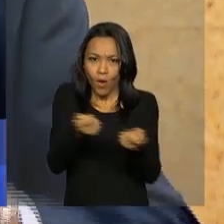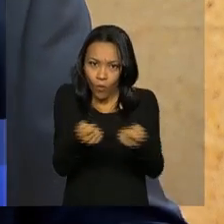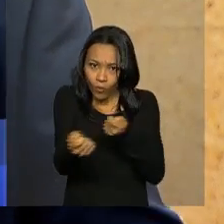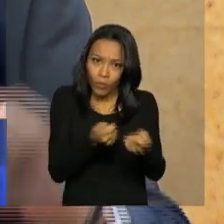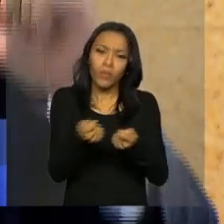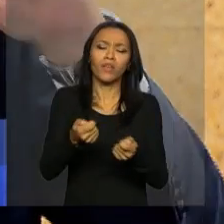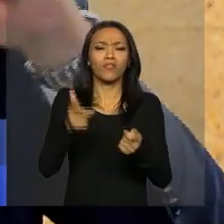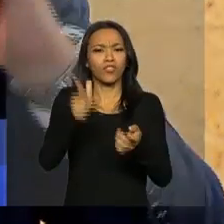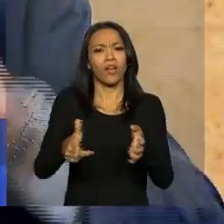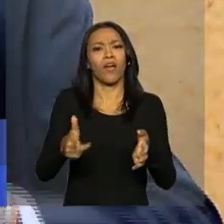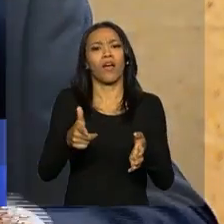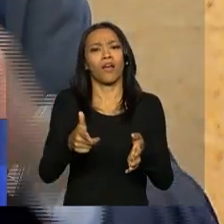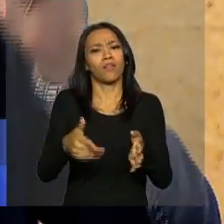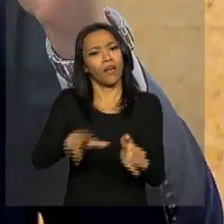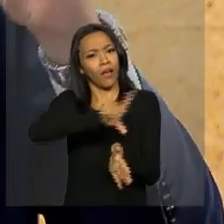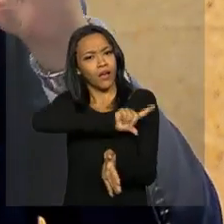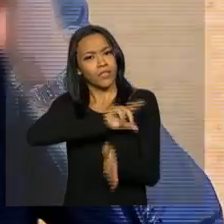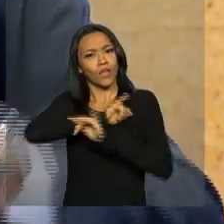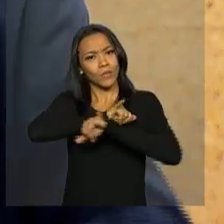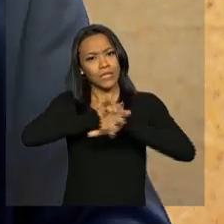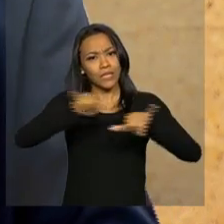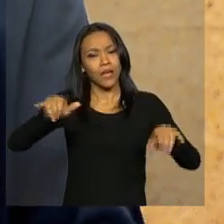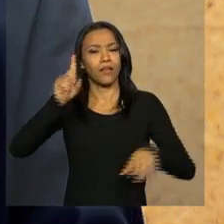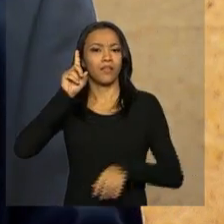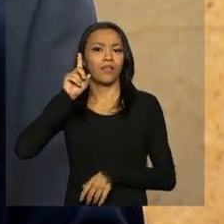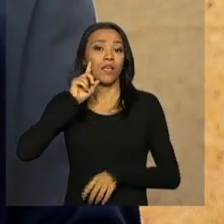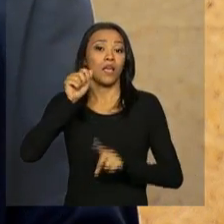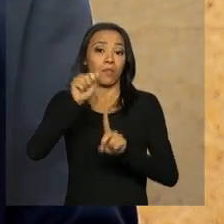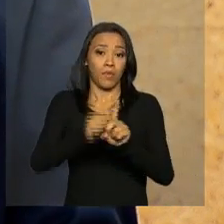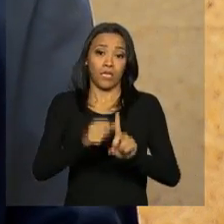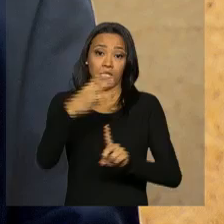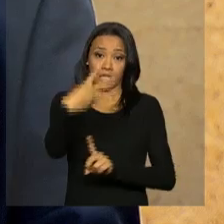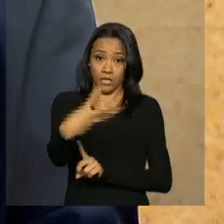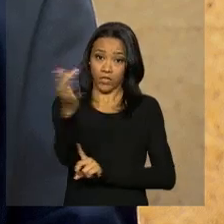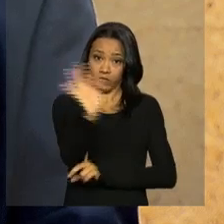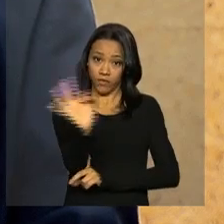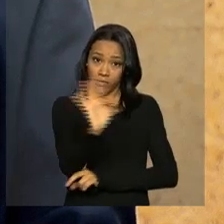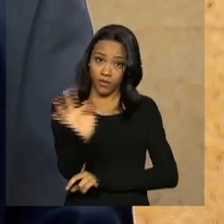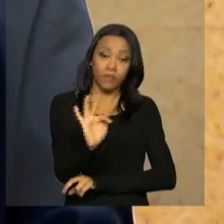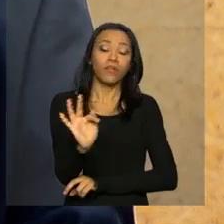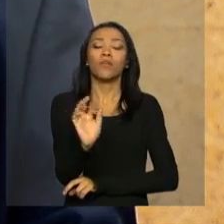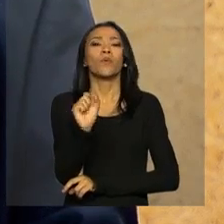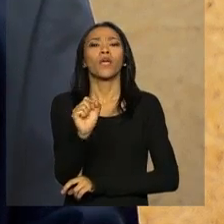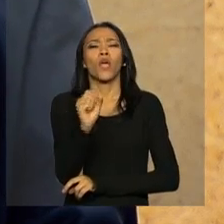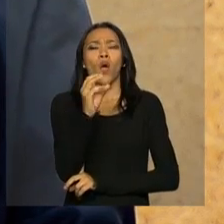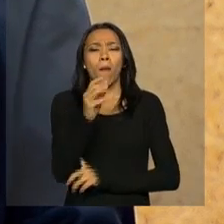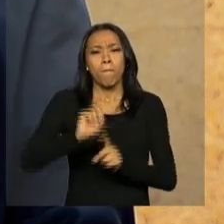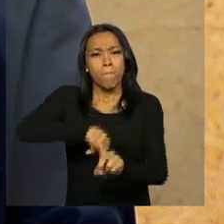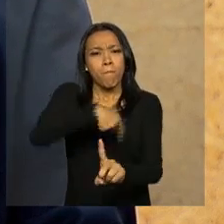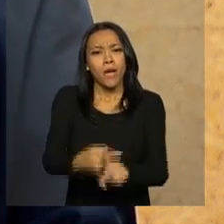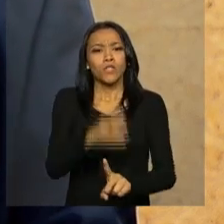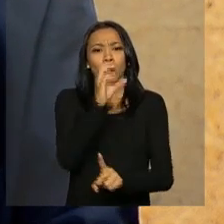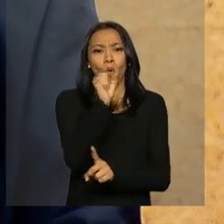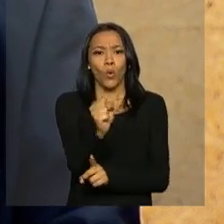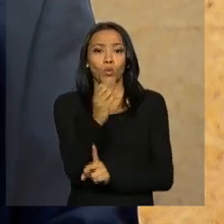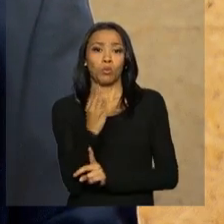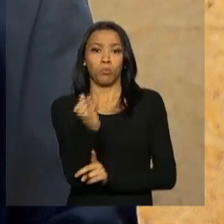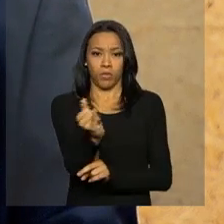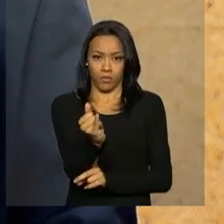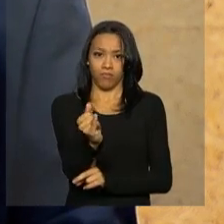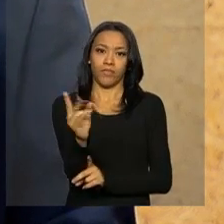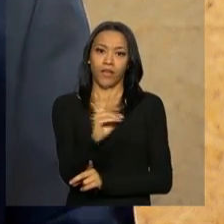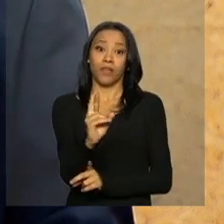anunciada em 3 de fevereiro de mais R$ 8 bilhões ano